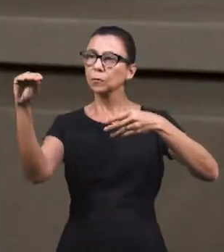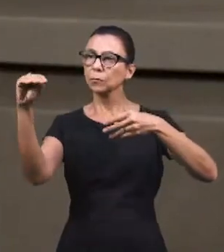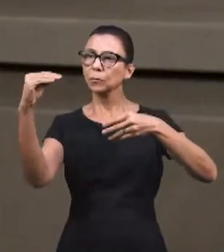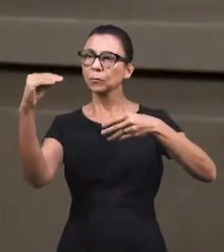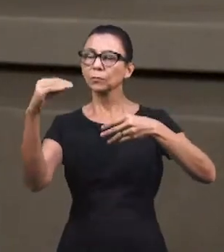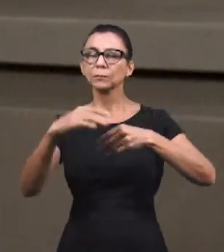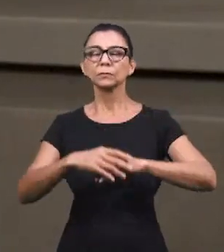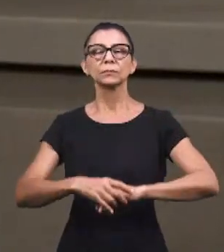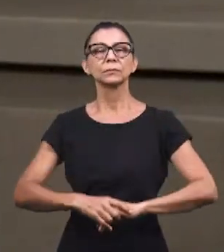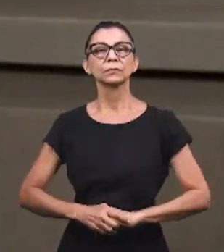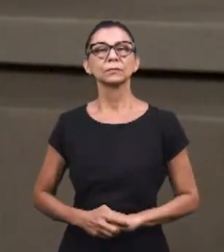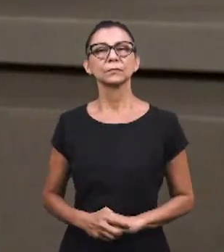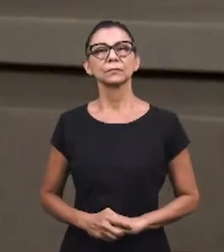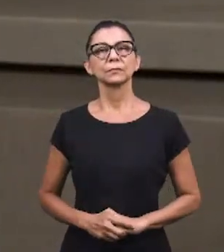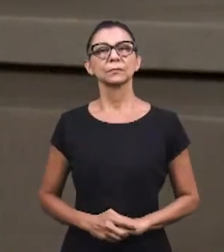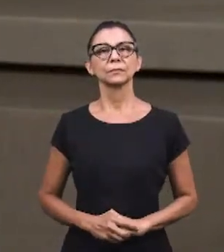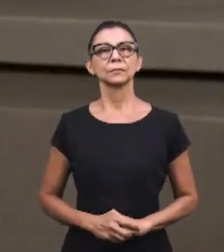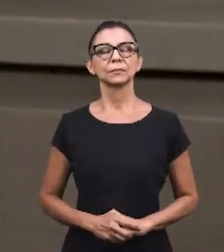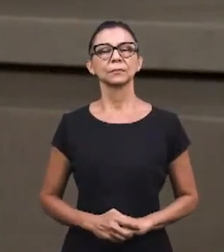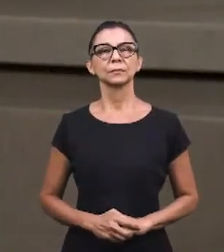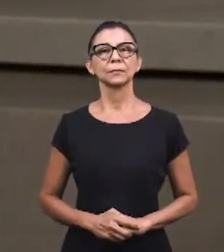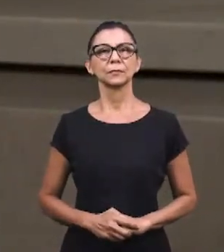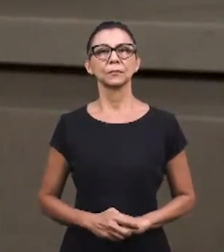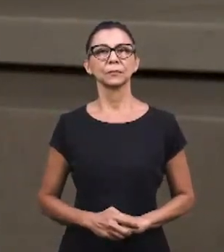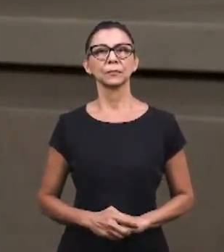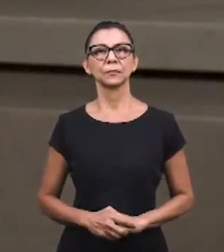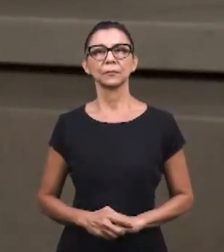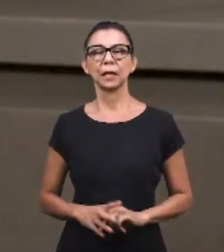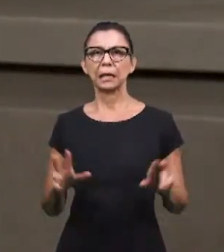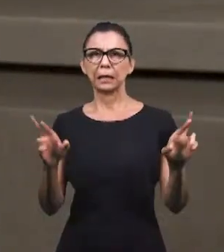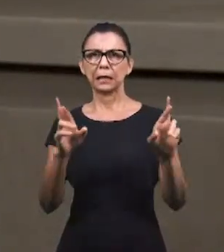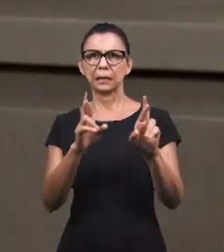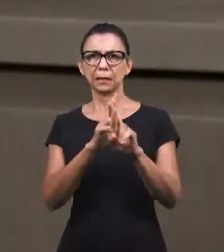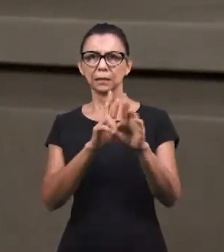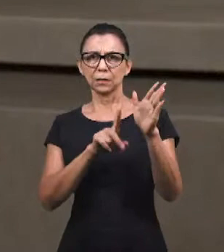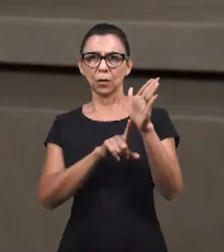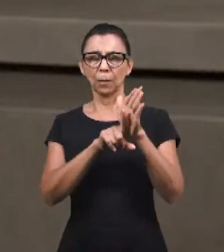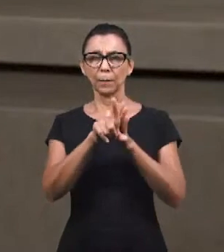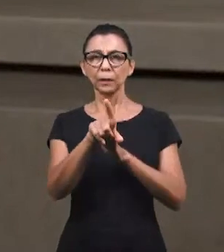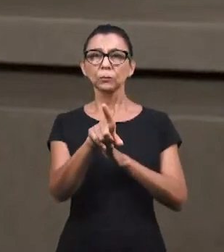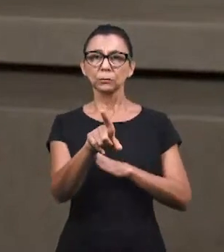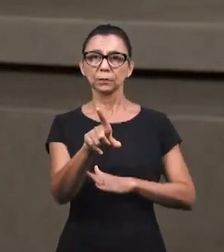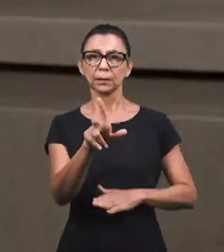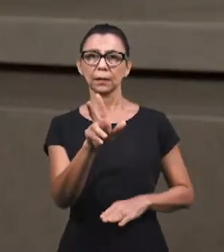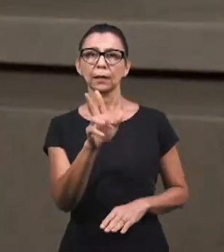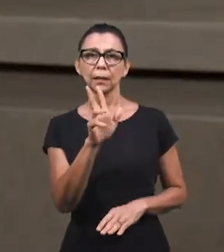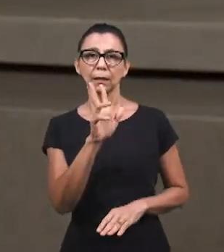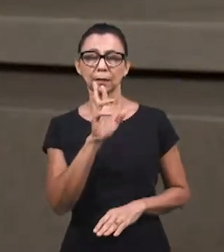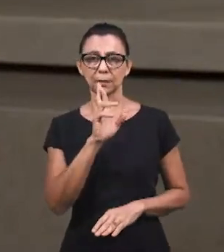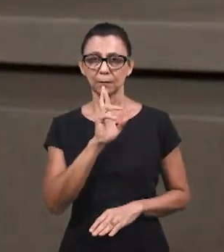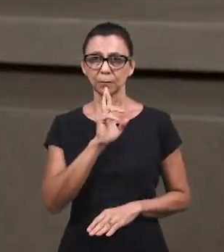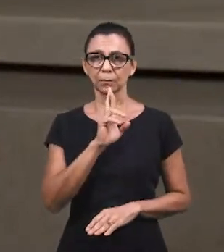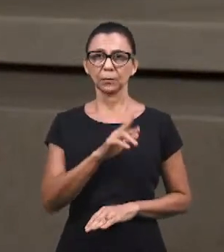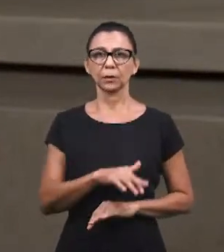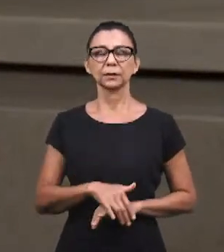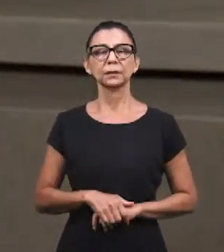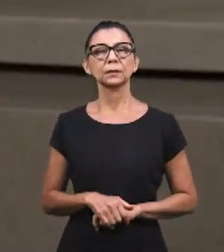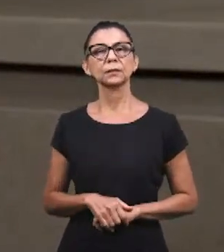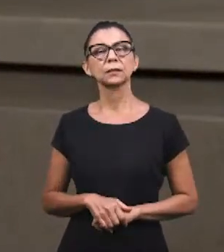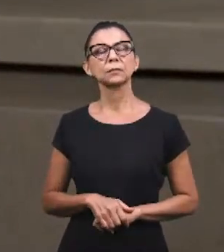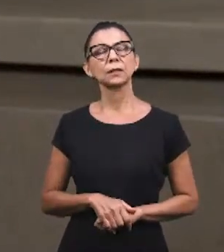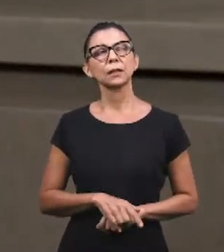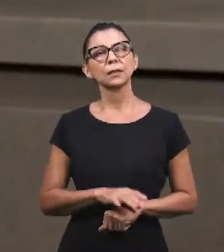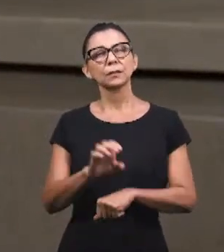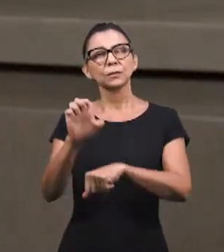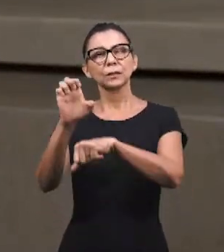e que foi escrita respondendo a esta pergunta. Esta frase foi escrita respondendo a esta pergunta. Ela vem lá do